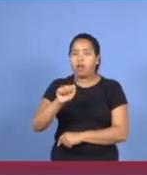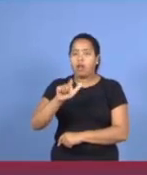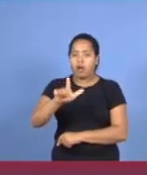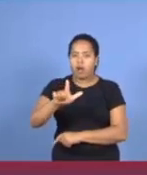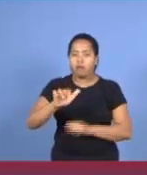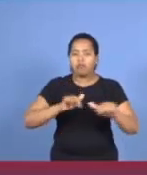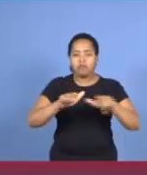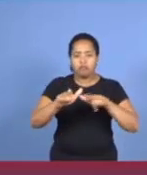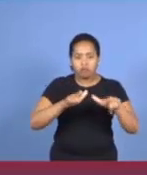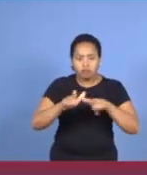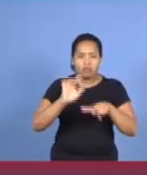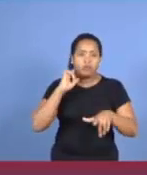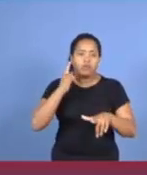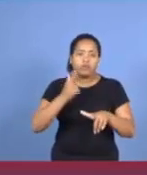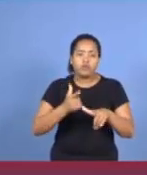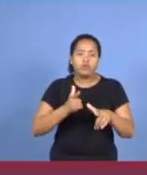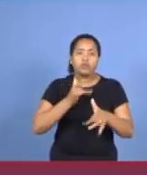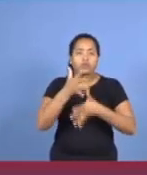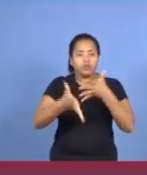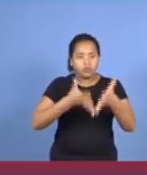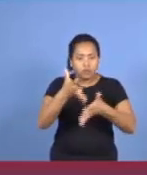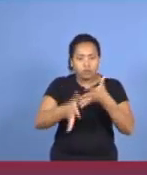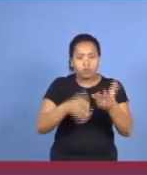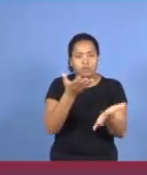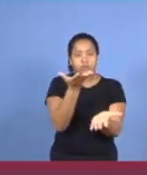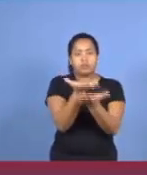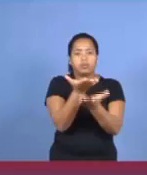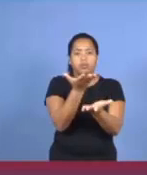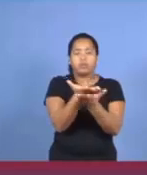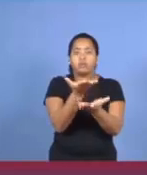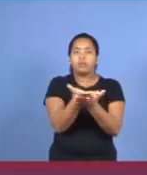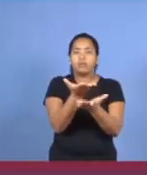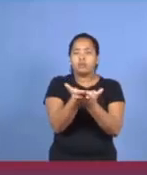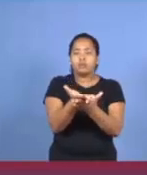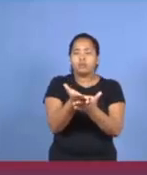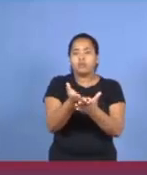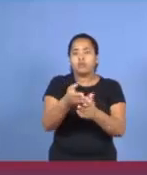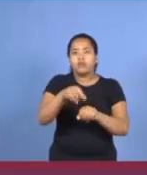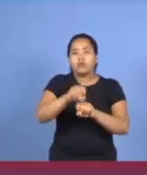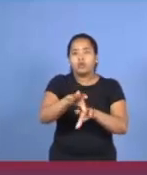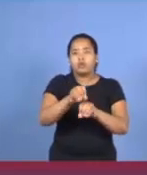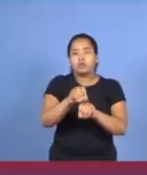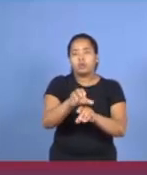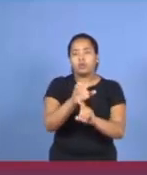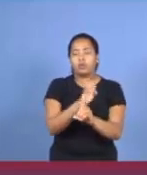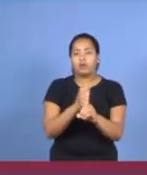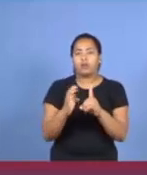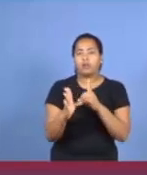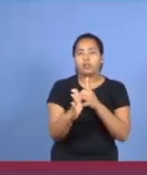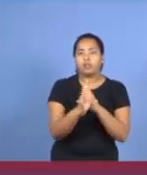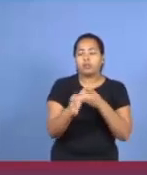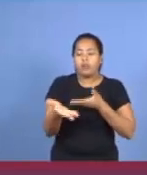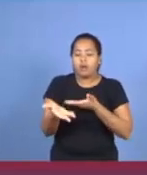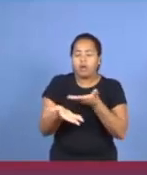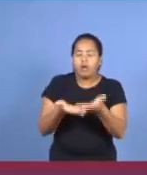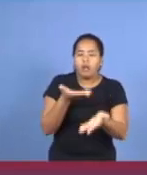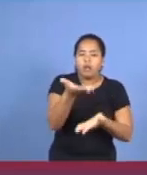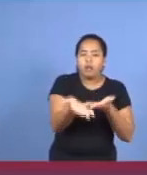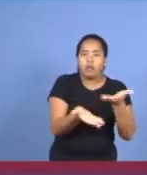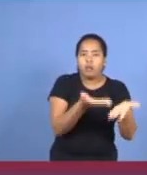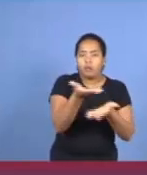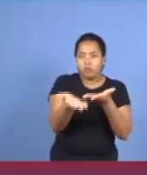Libras, e para estudos de ensinos da Escola Bíblica Dominical, com a participação